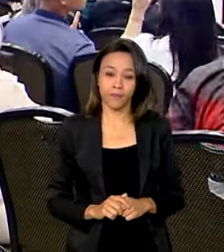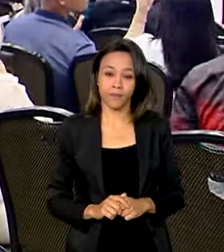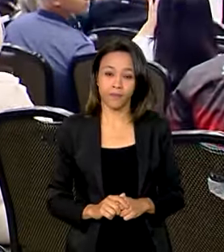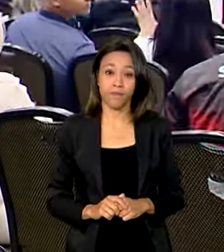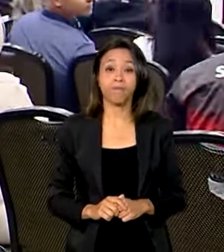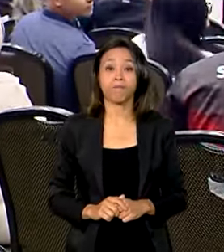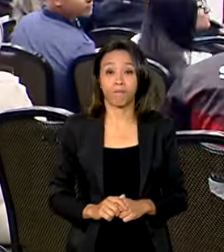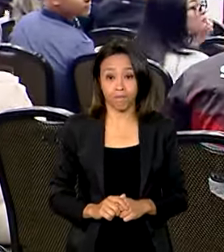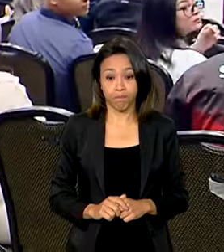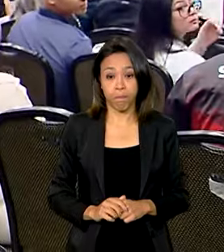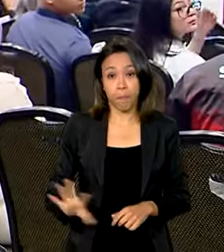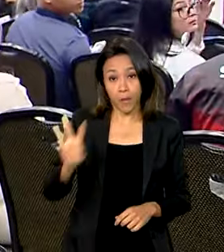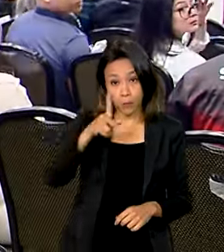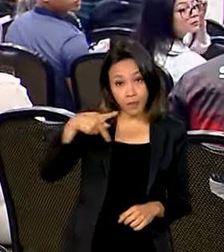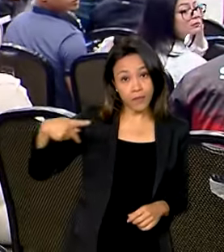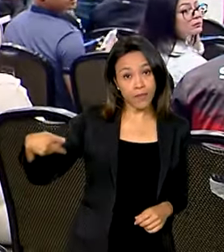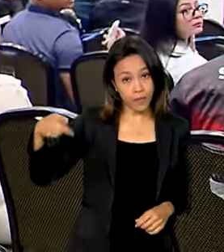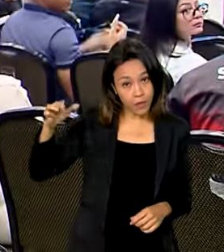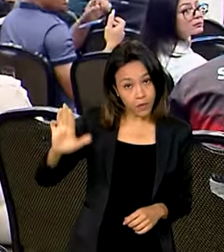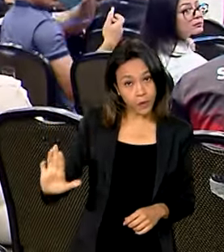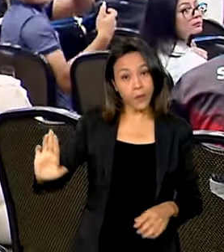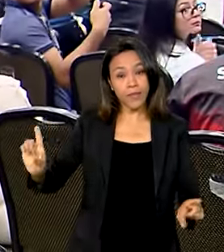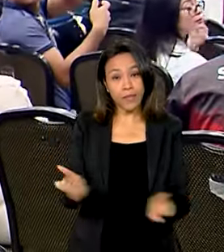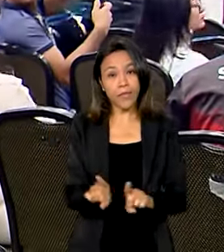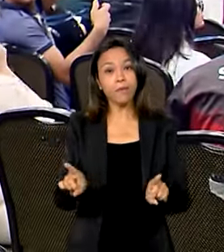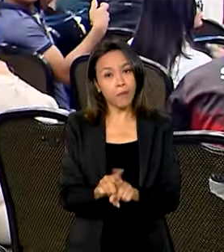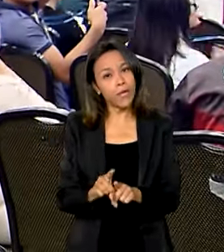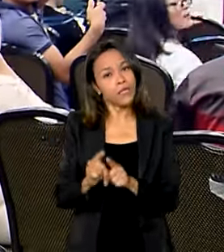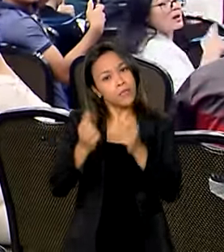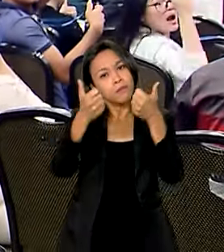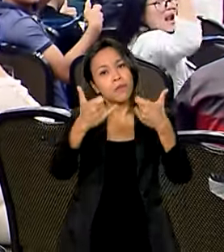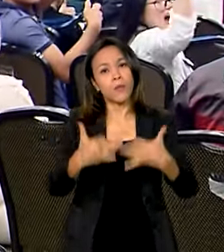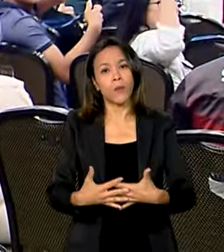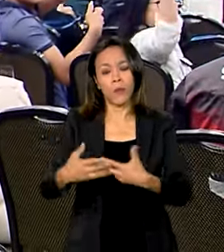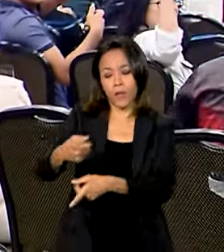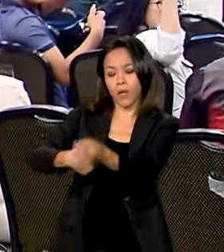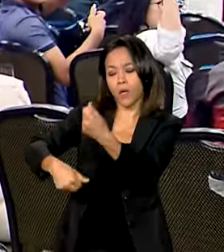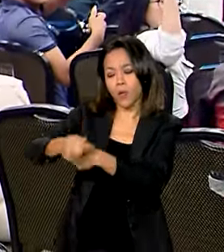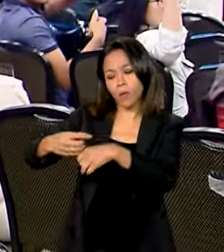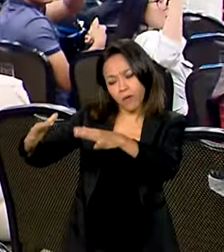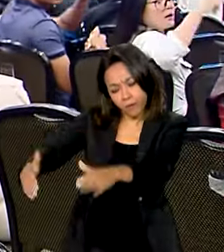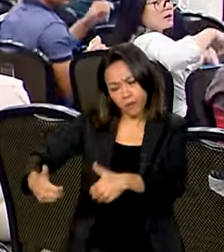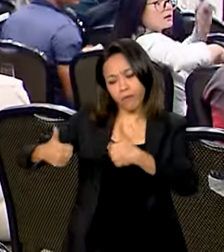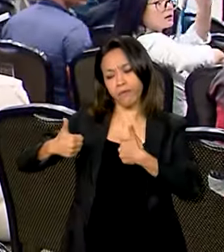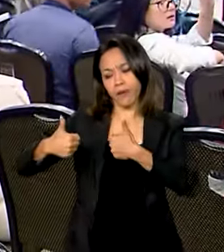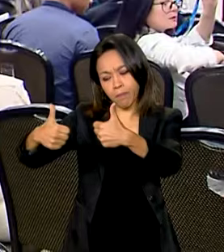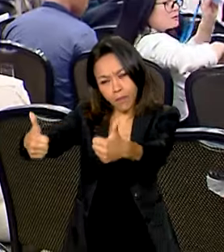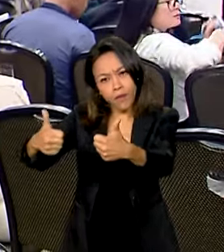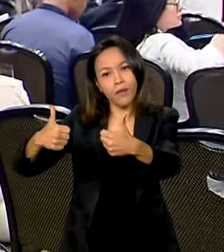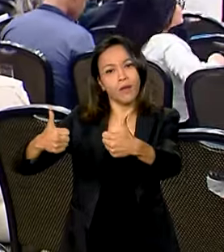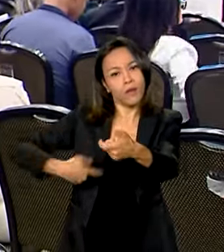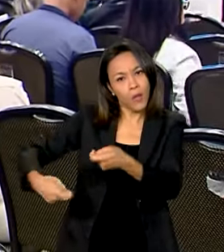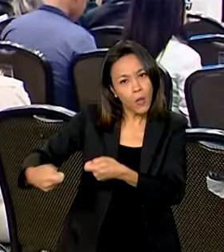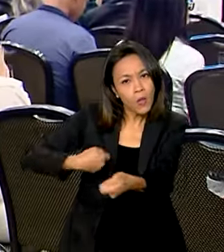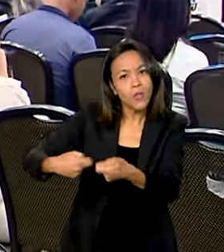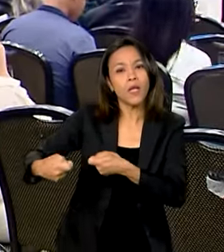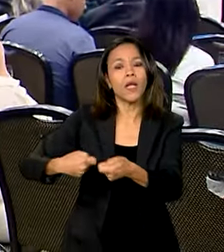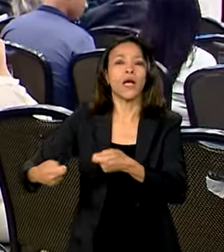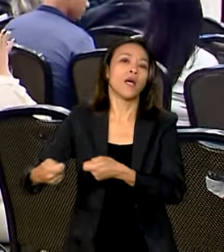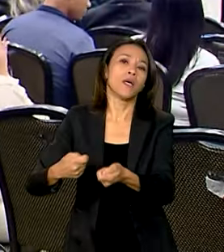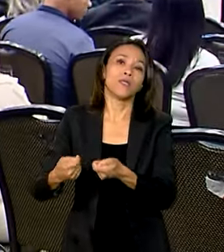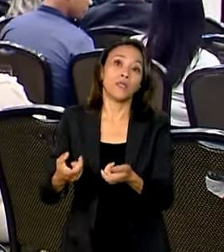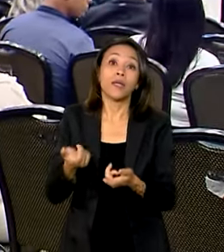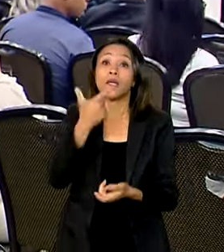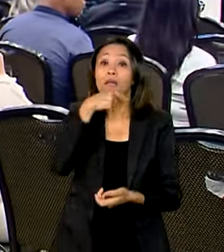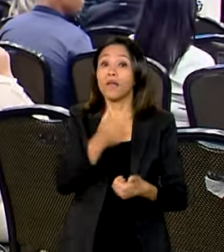O presidente também afirmou que a economia vai bem e que a inflação está controlada. Sobre quem vai substituir